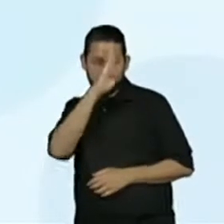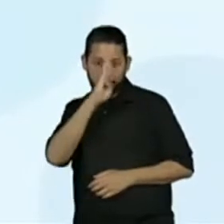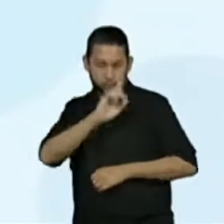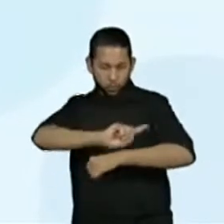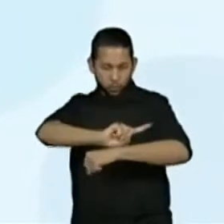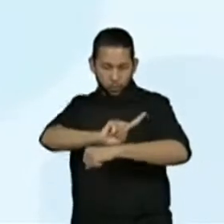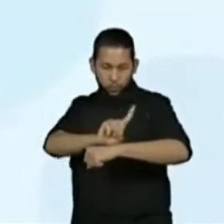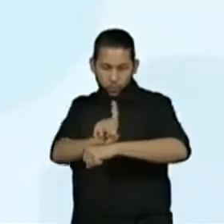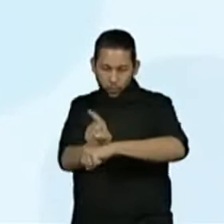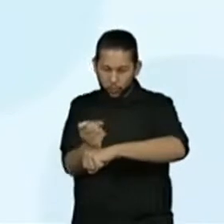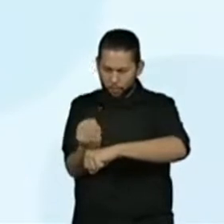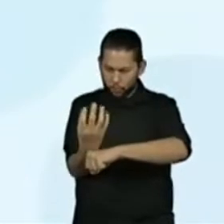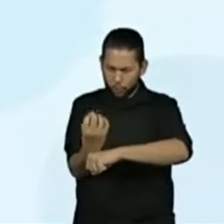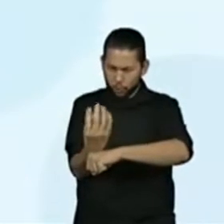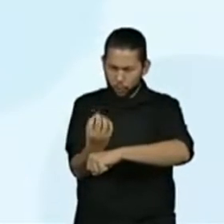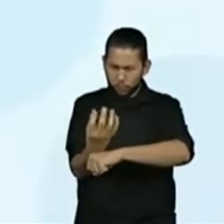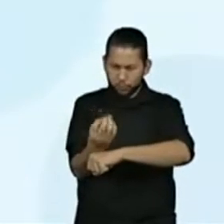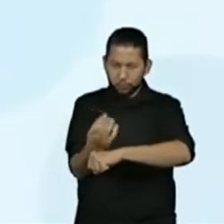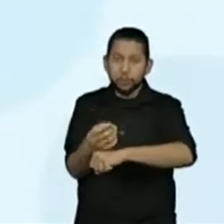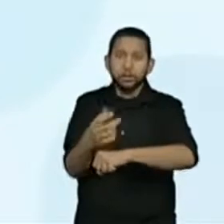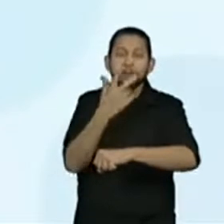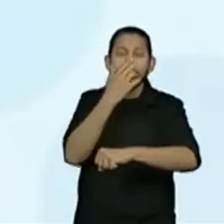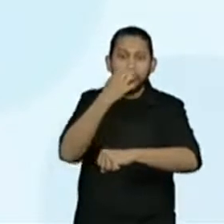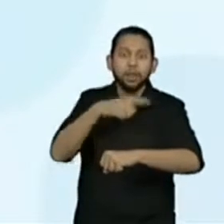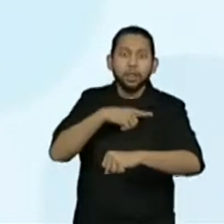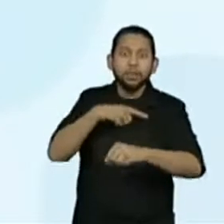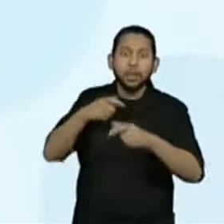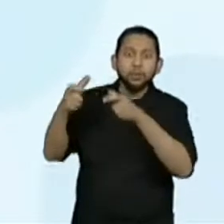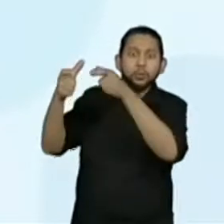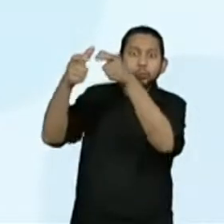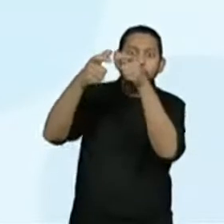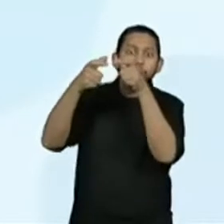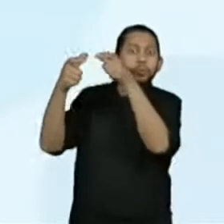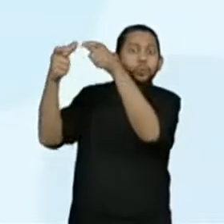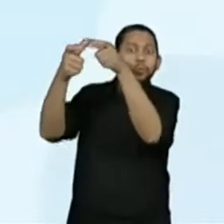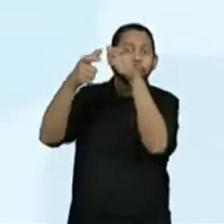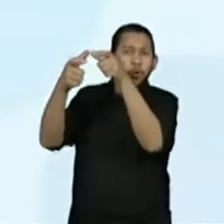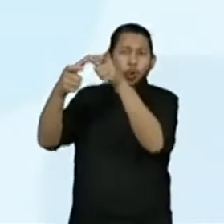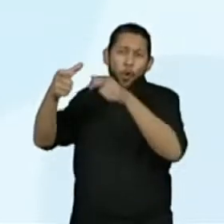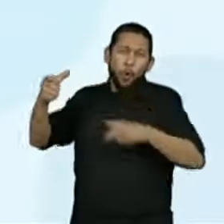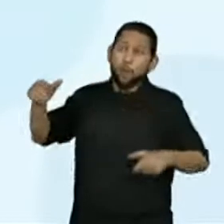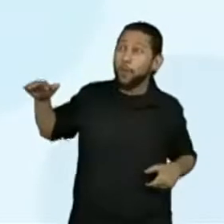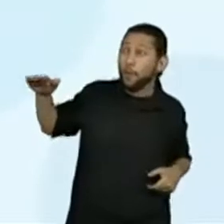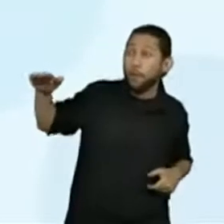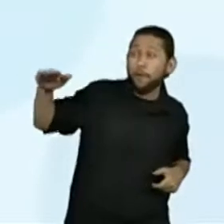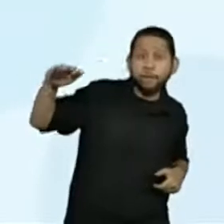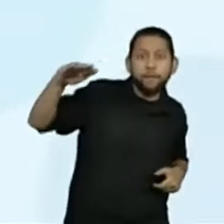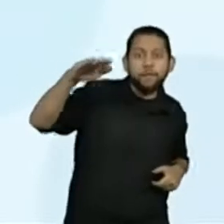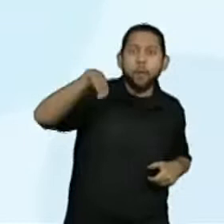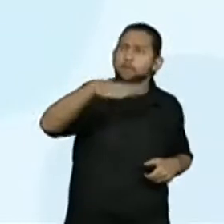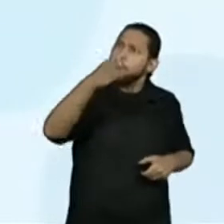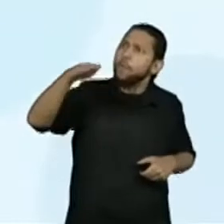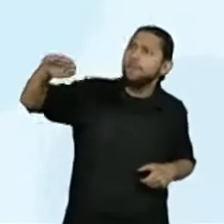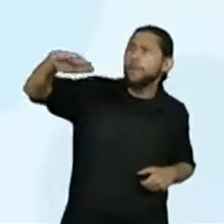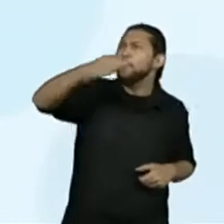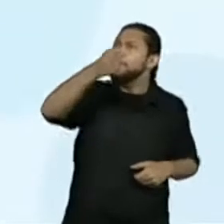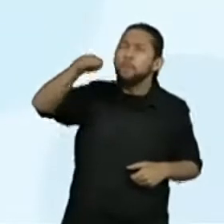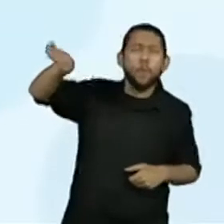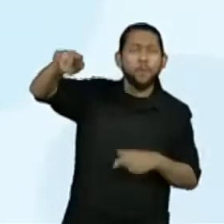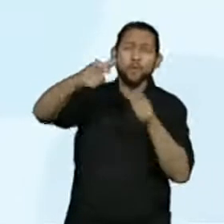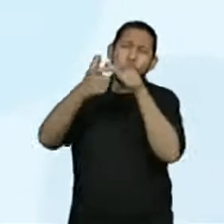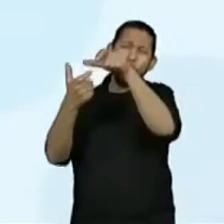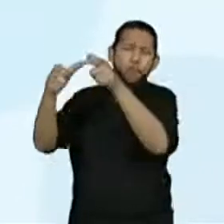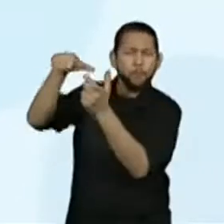registraram um objeto voador não identificado, em super velocidade e fazendo incríveis manobras